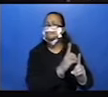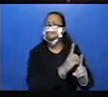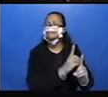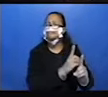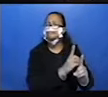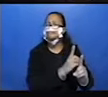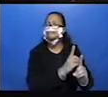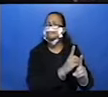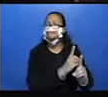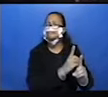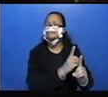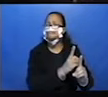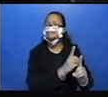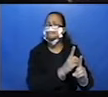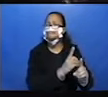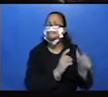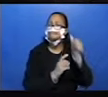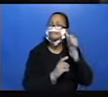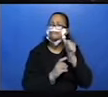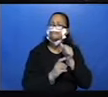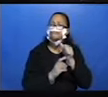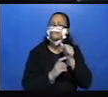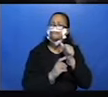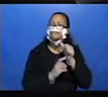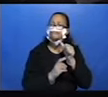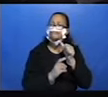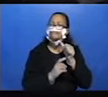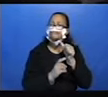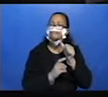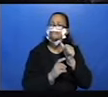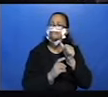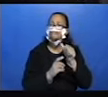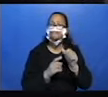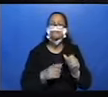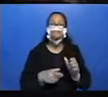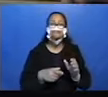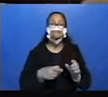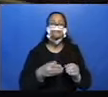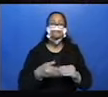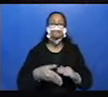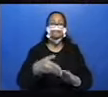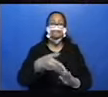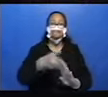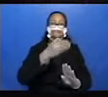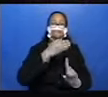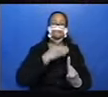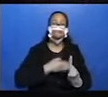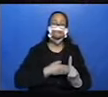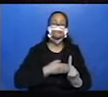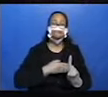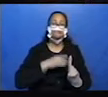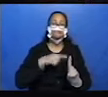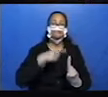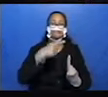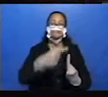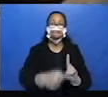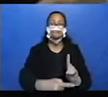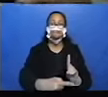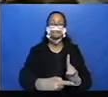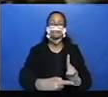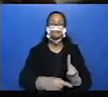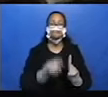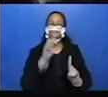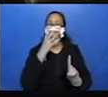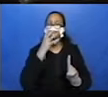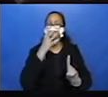Então, ele vem. Ele vem atrás dela ou adiante dela? Para dar